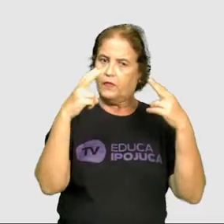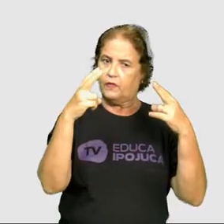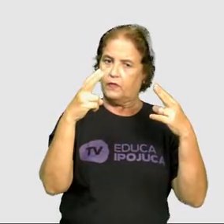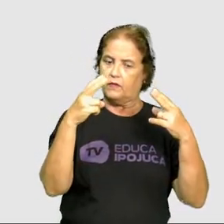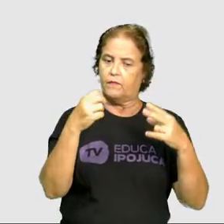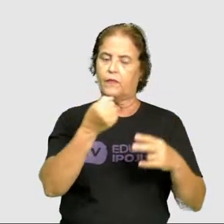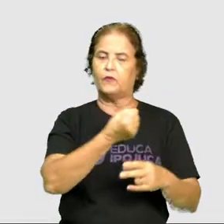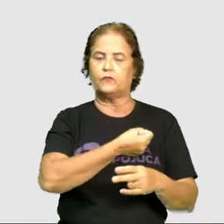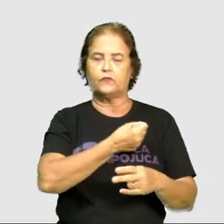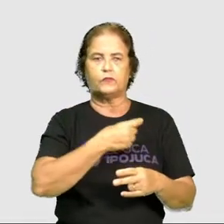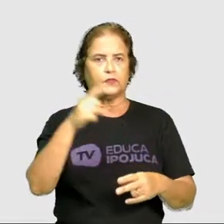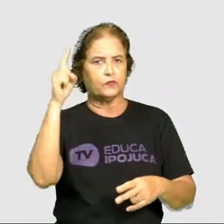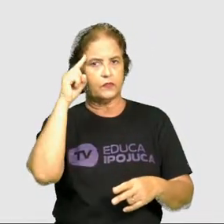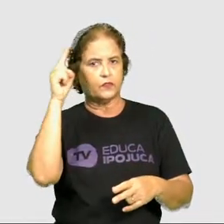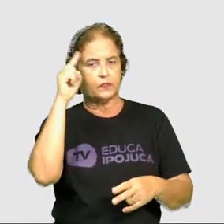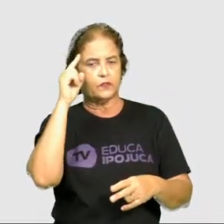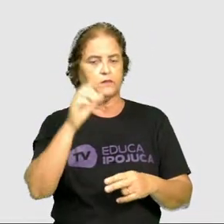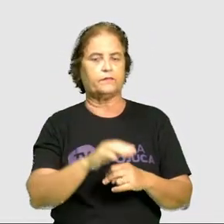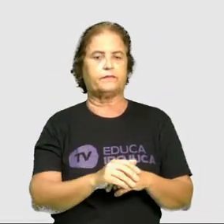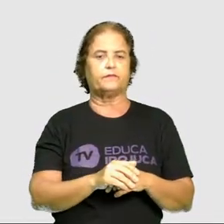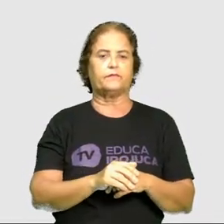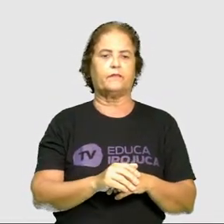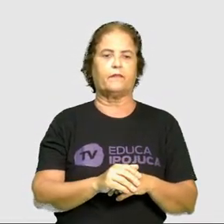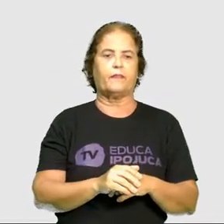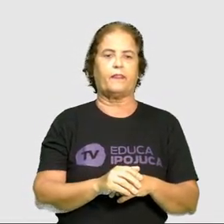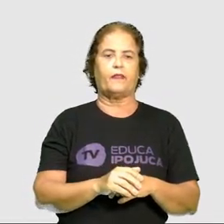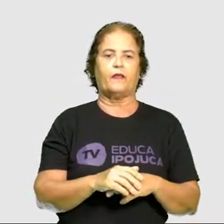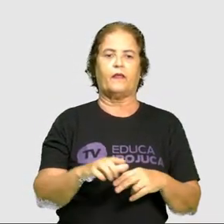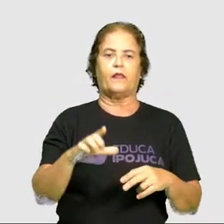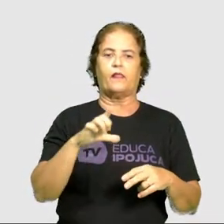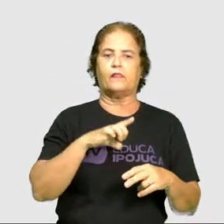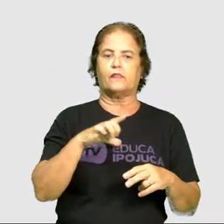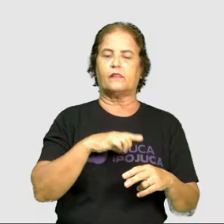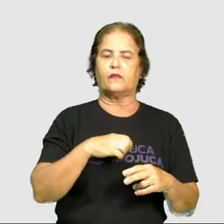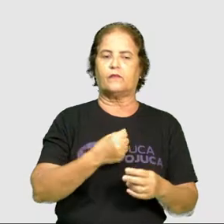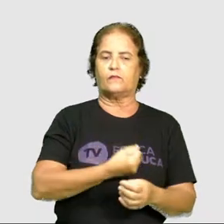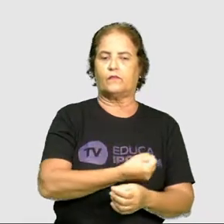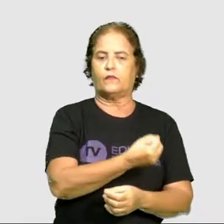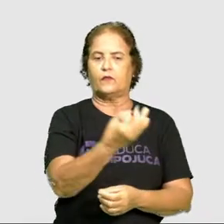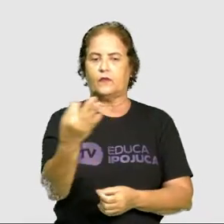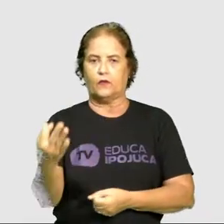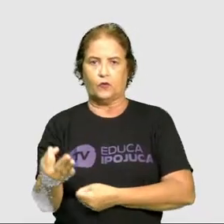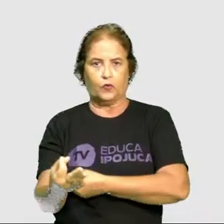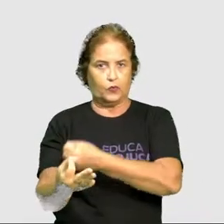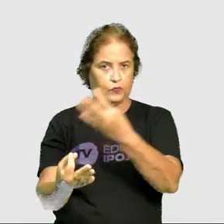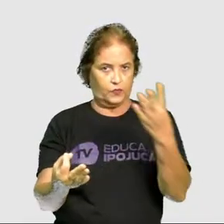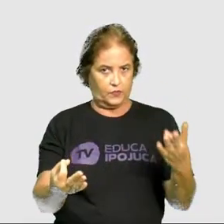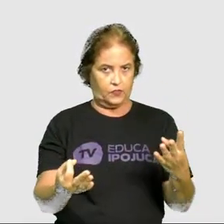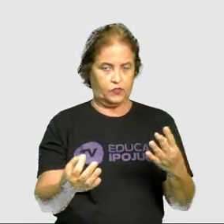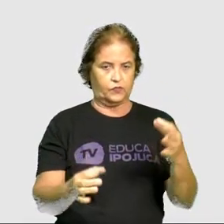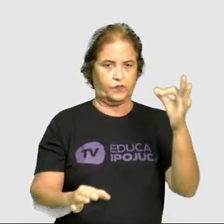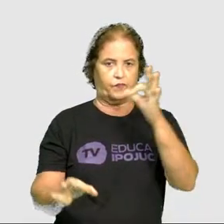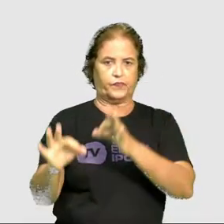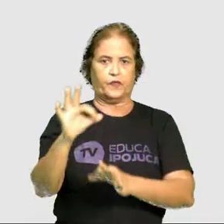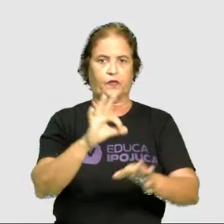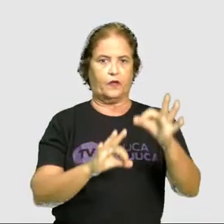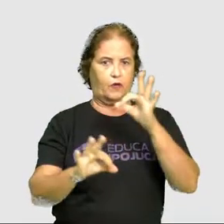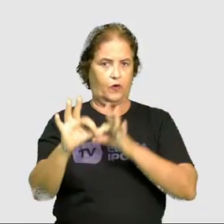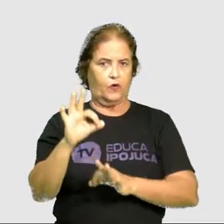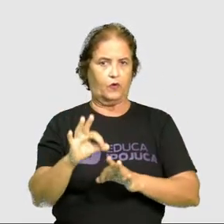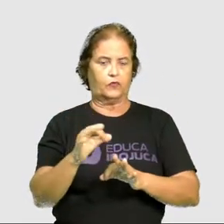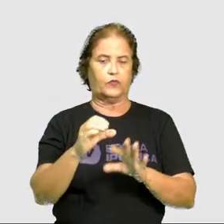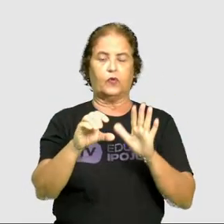nossa situação do cotidiano, a gente percebeu que tem a contagem, a ordem, o código